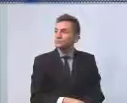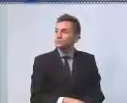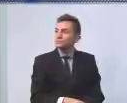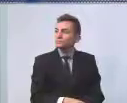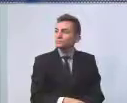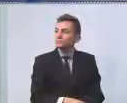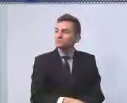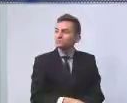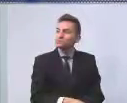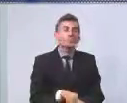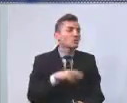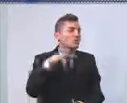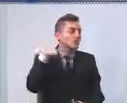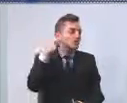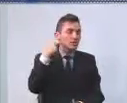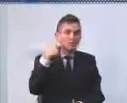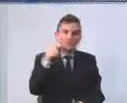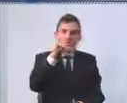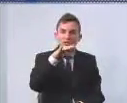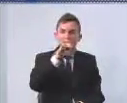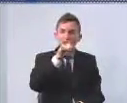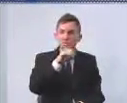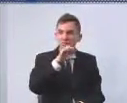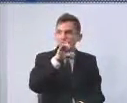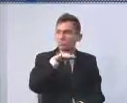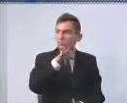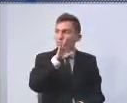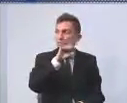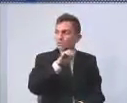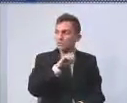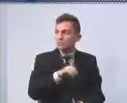Vereador Ines de Cumbica, fazer uma questão de ordem.